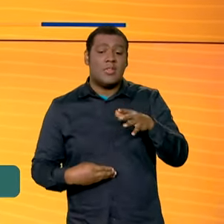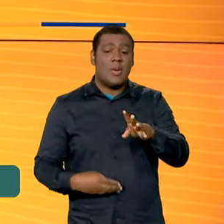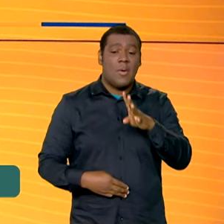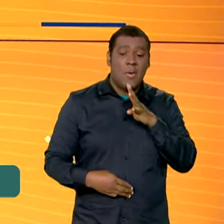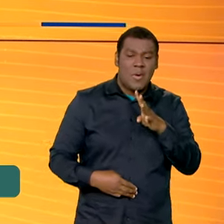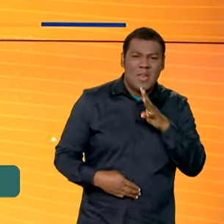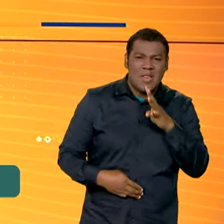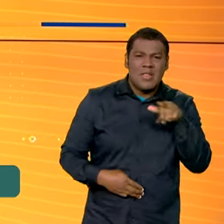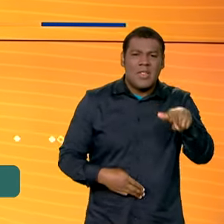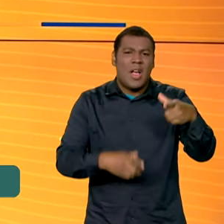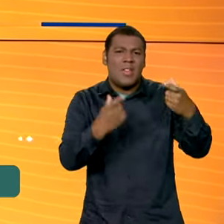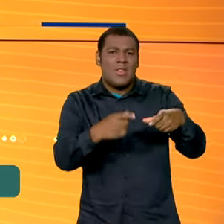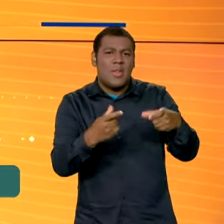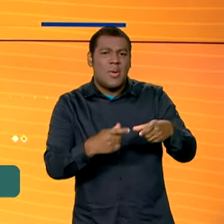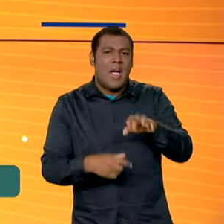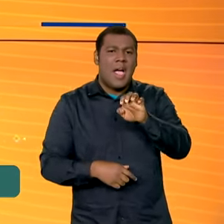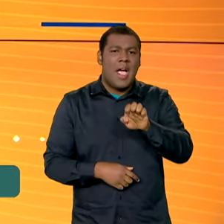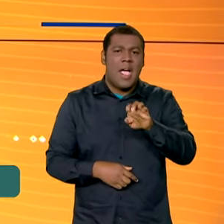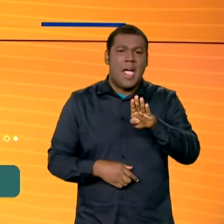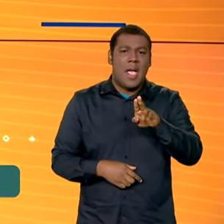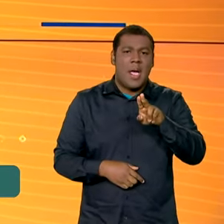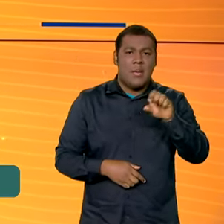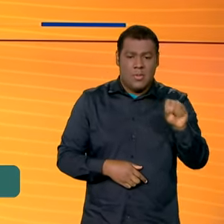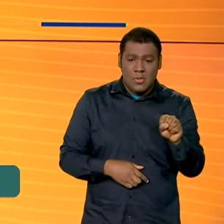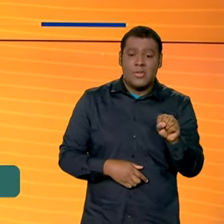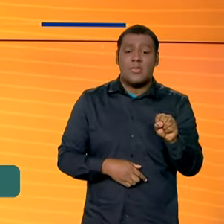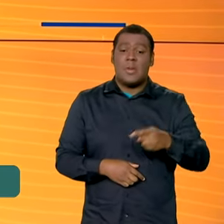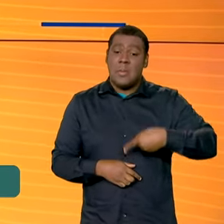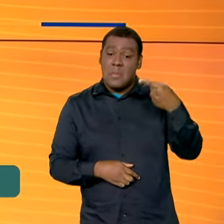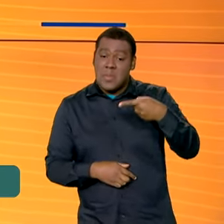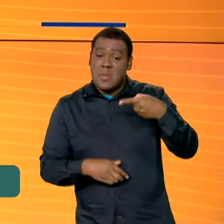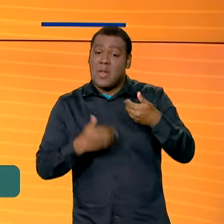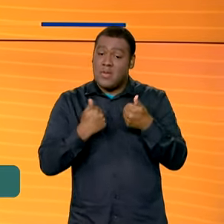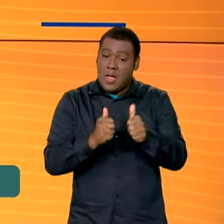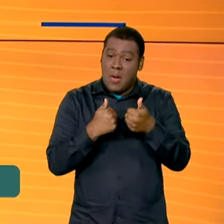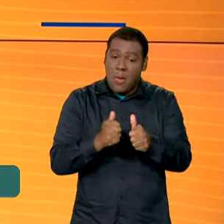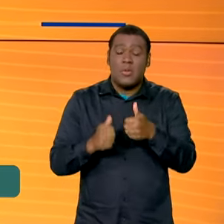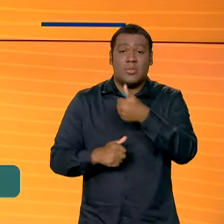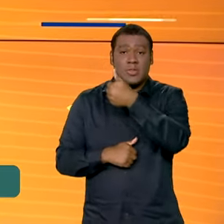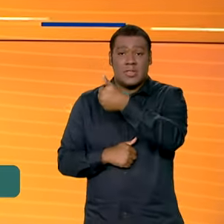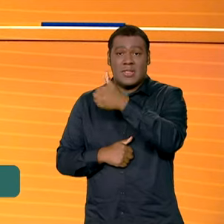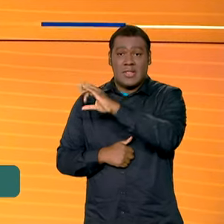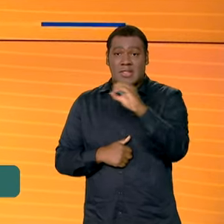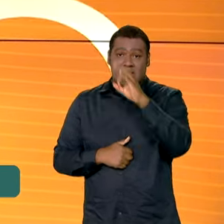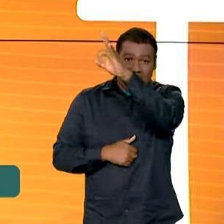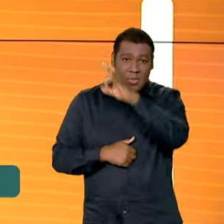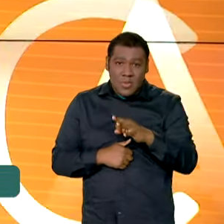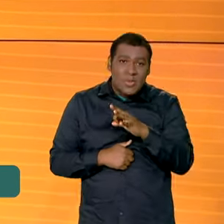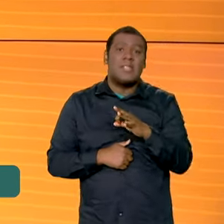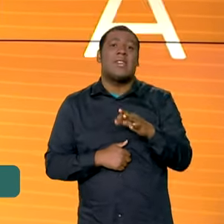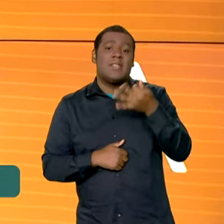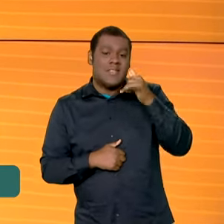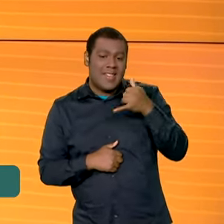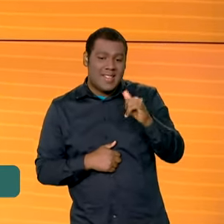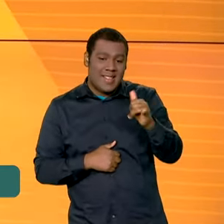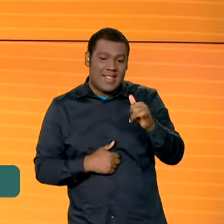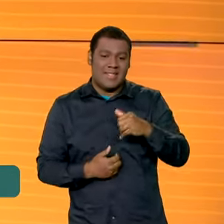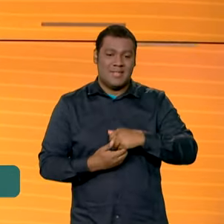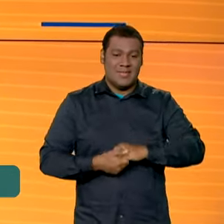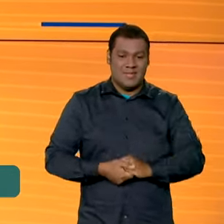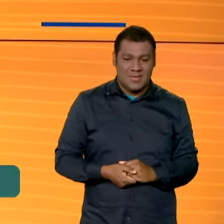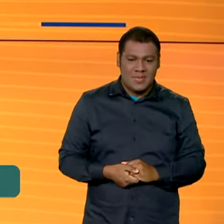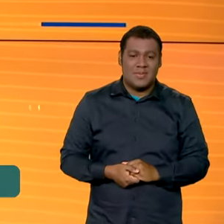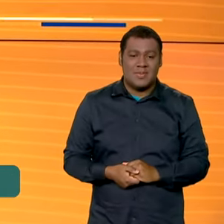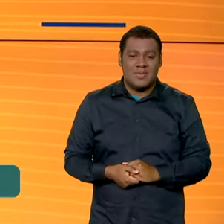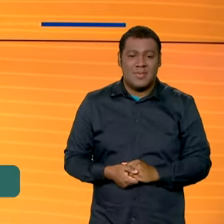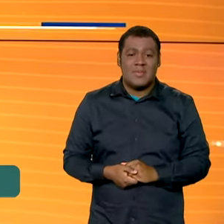e-bus, primeiro ônibus 100% elétrico. O veículo é movido a bateria de íons de lítio e nóbio